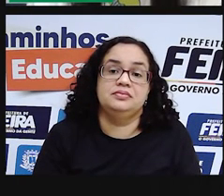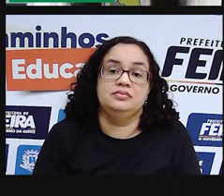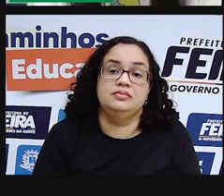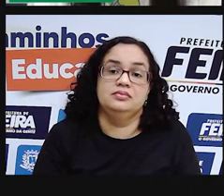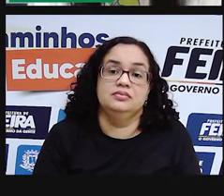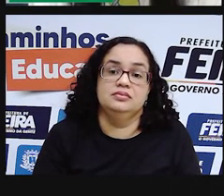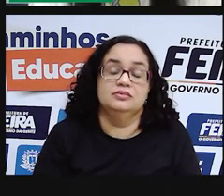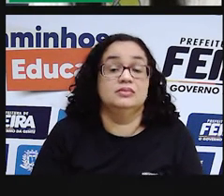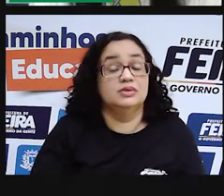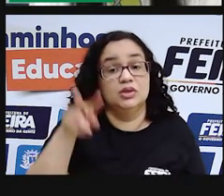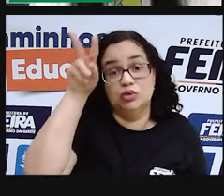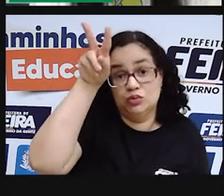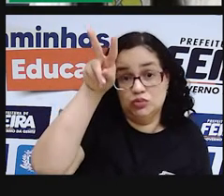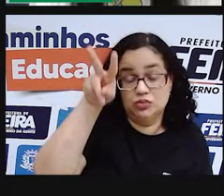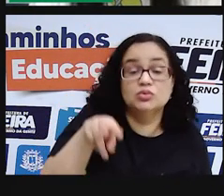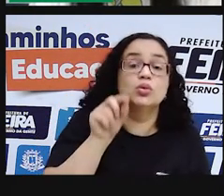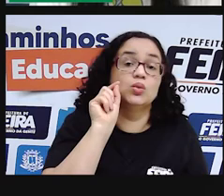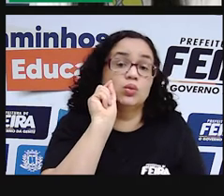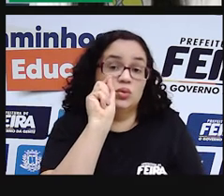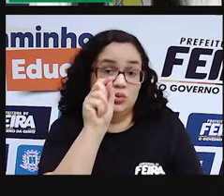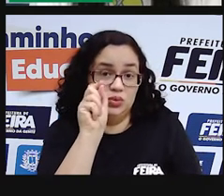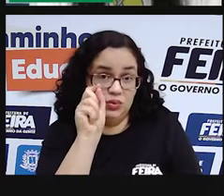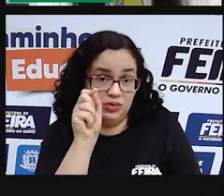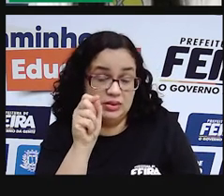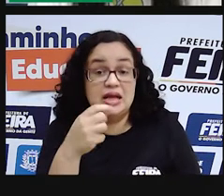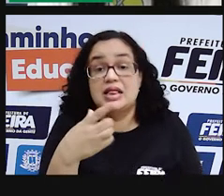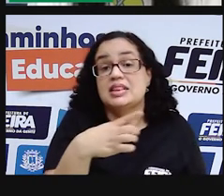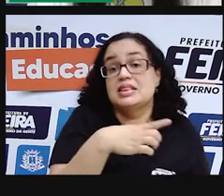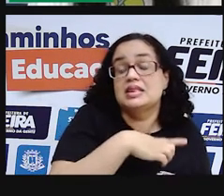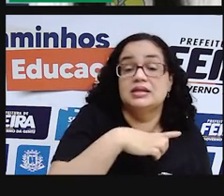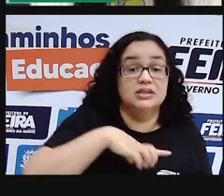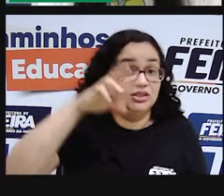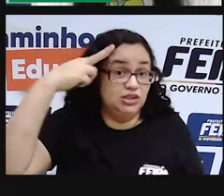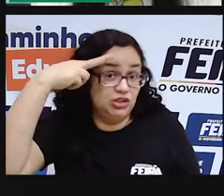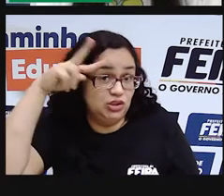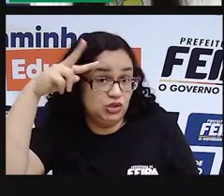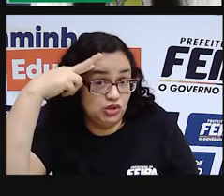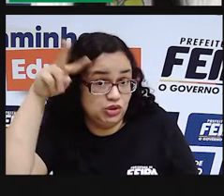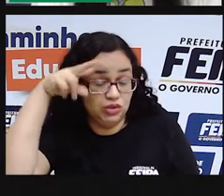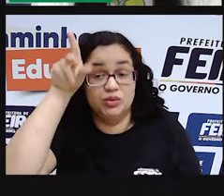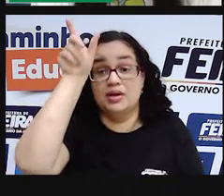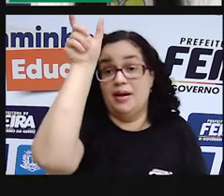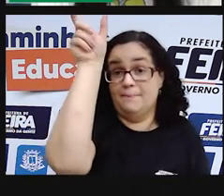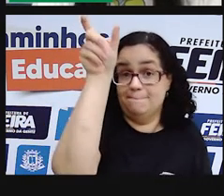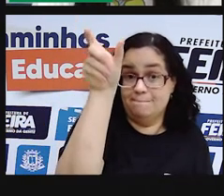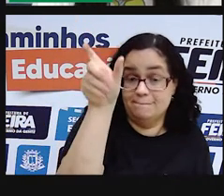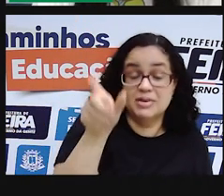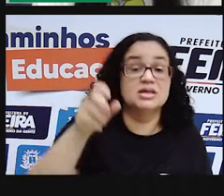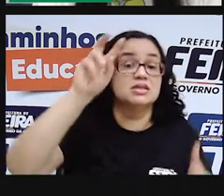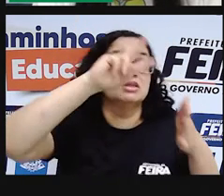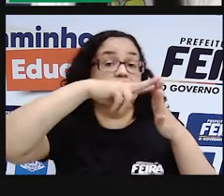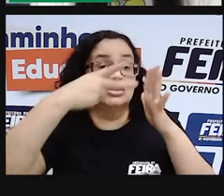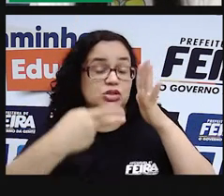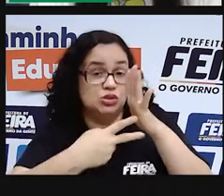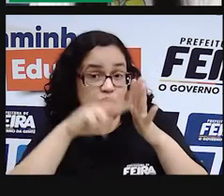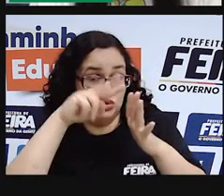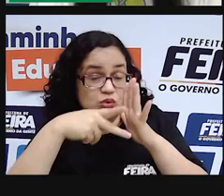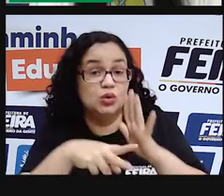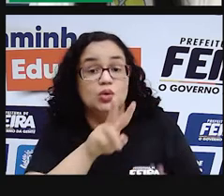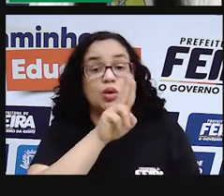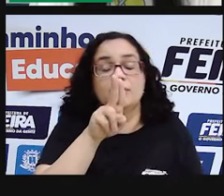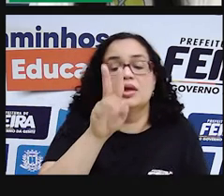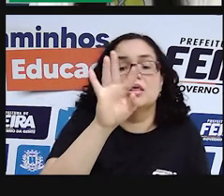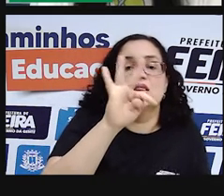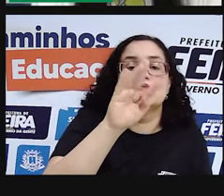Aí são algumas definições que aparecem na história. Personagem e significado de seu nome em Tupi-Guarani.